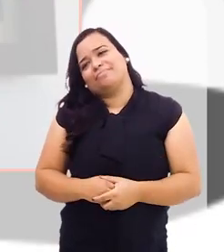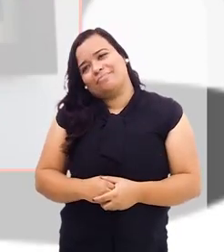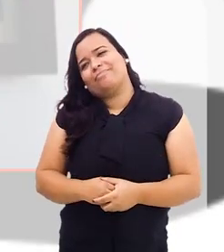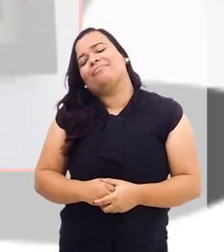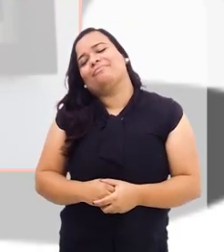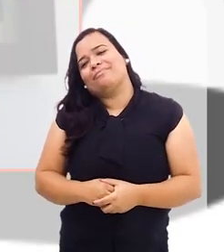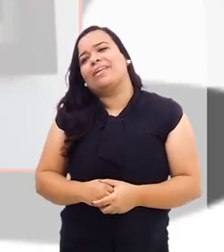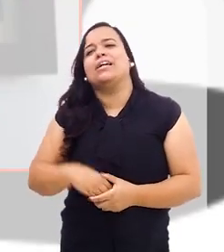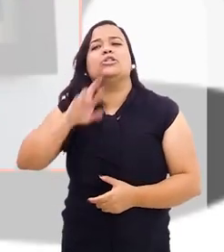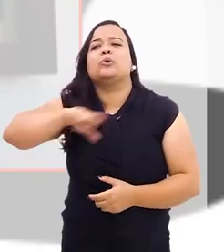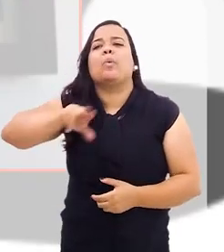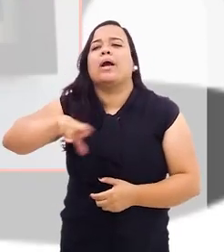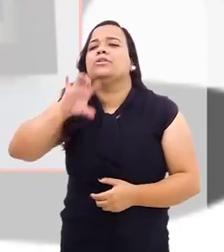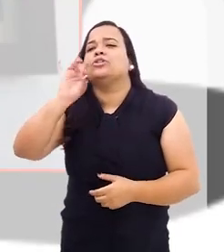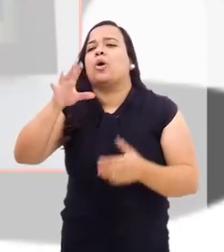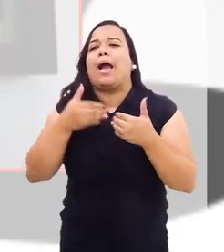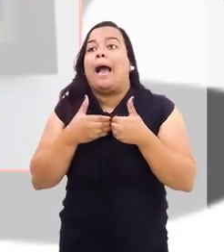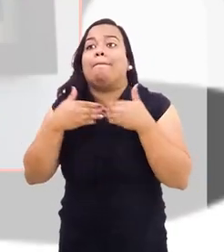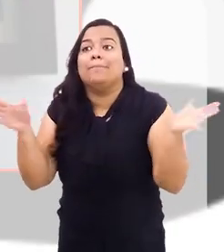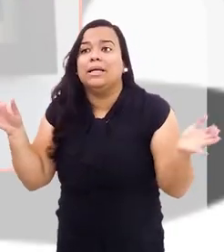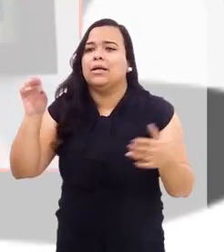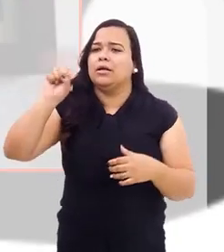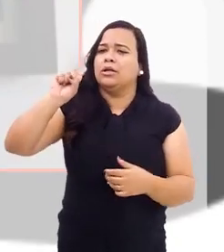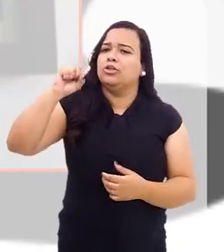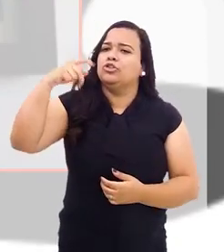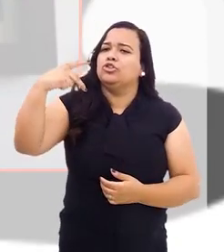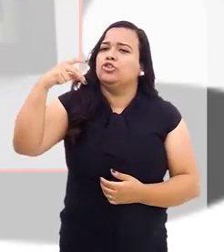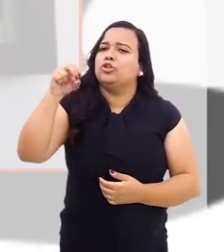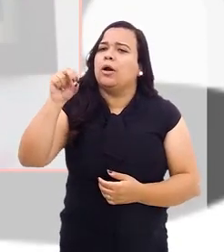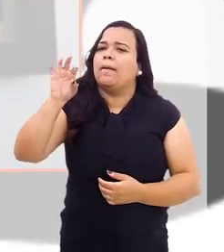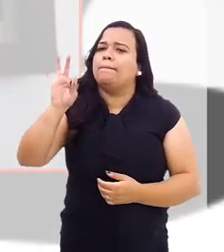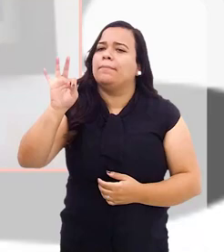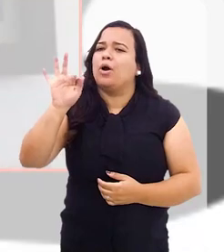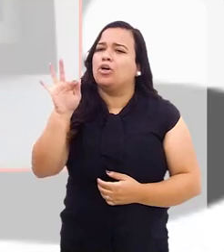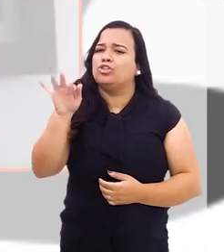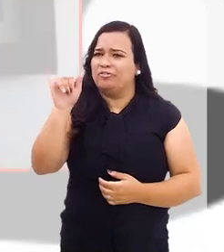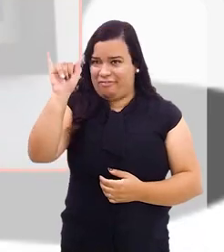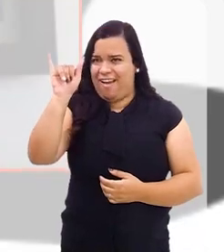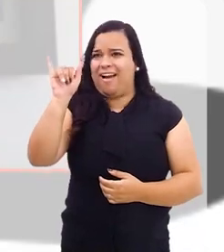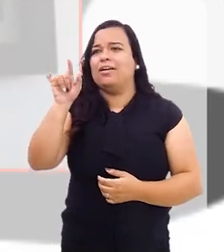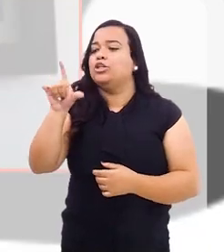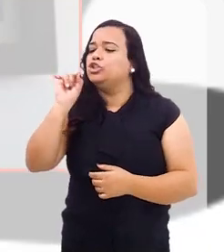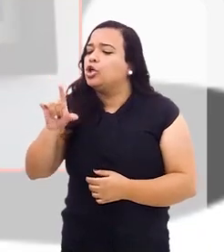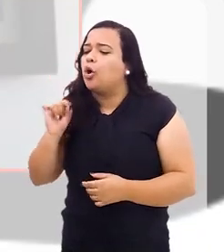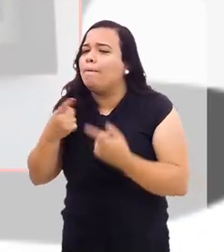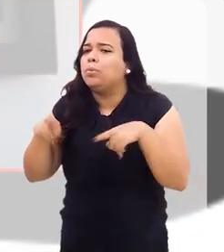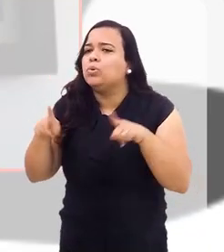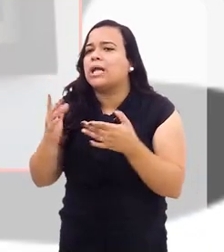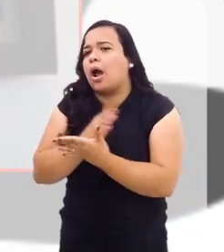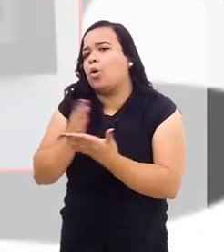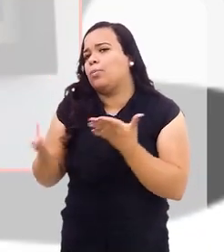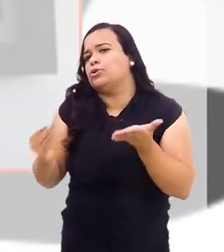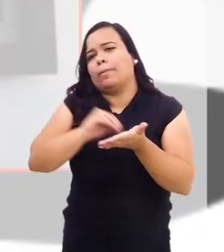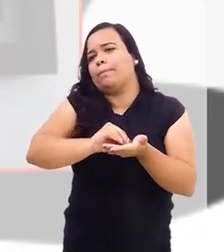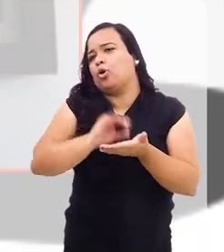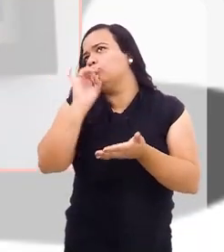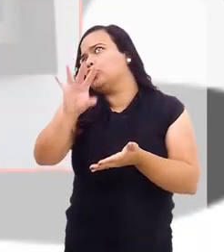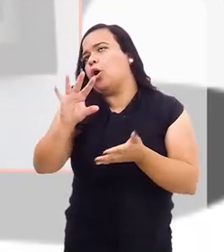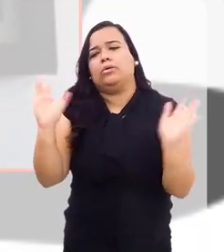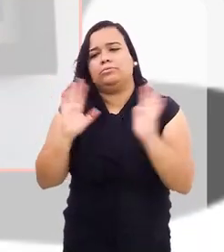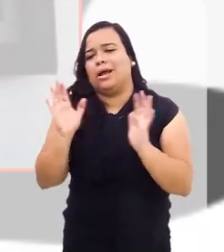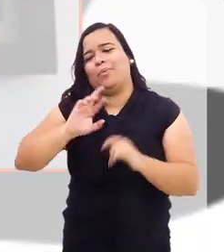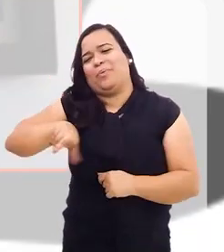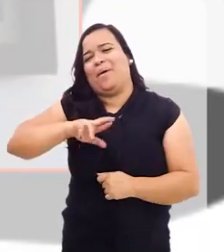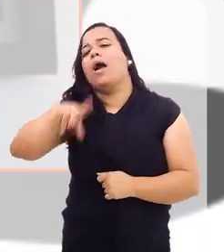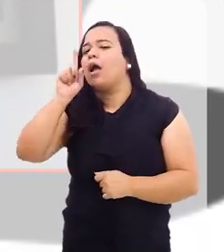Não foi simplesmente abrir o Spotify e escolher aí uma meia dúzia de músicas para colocar, porque achou